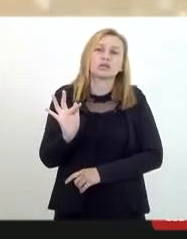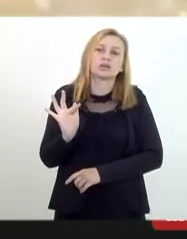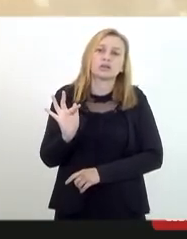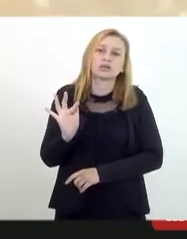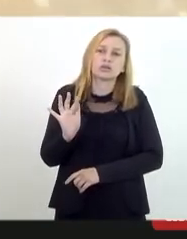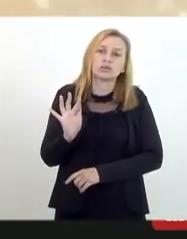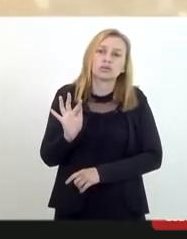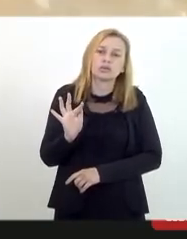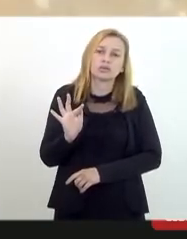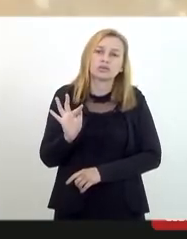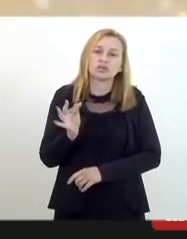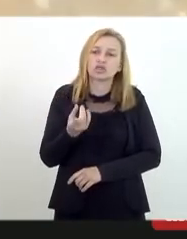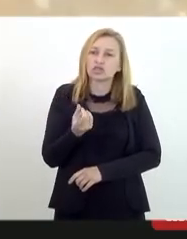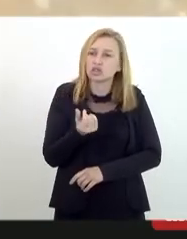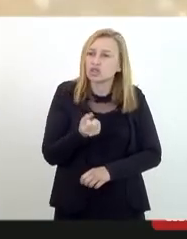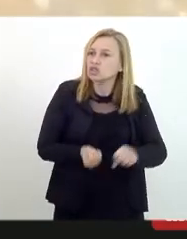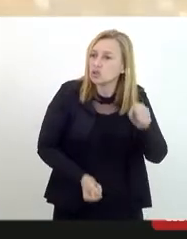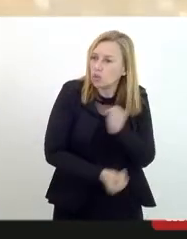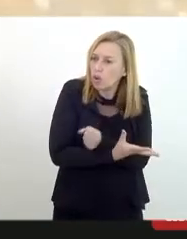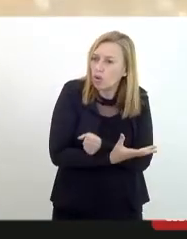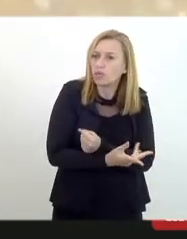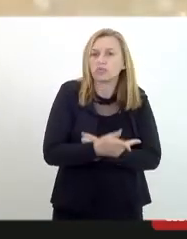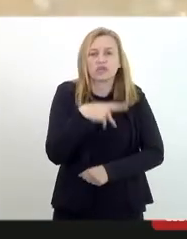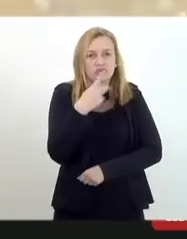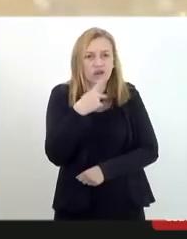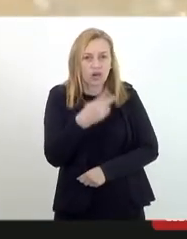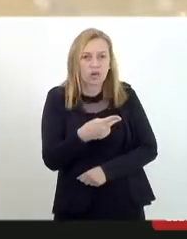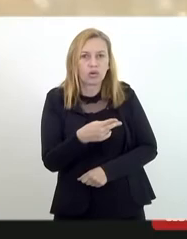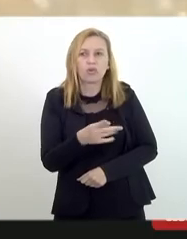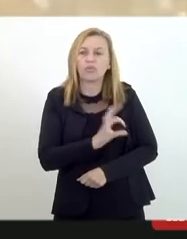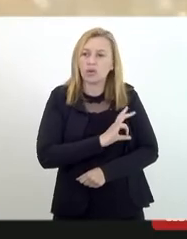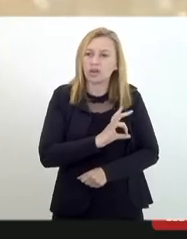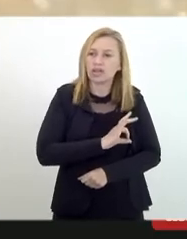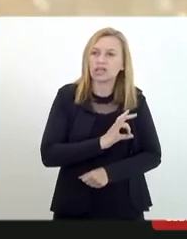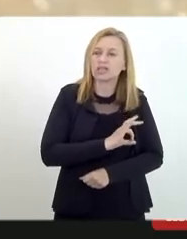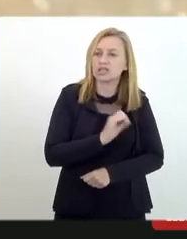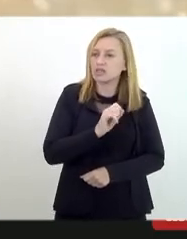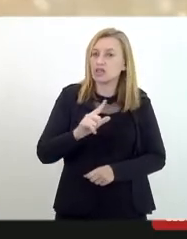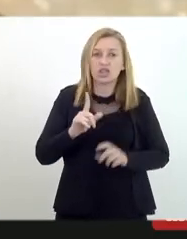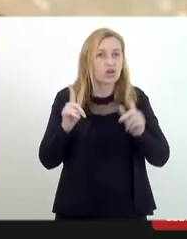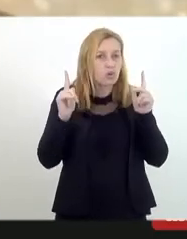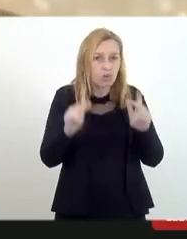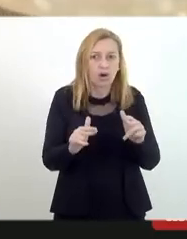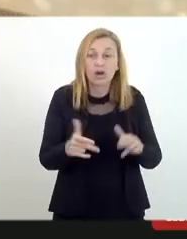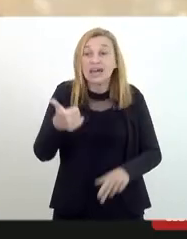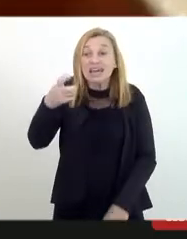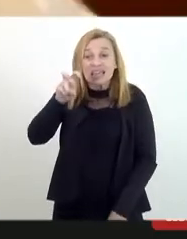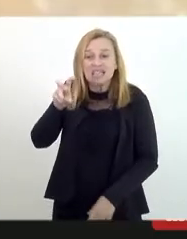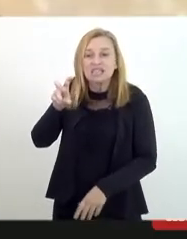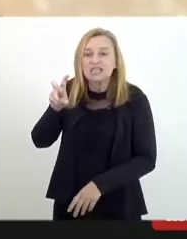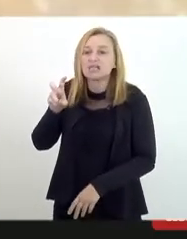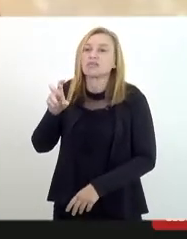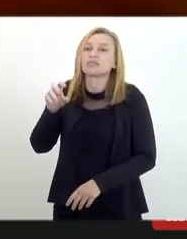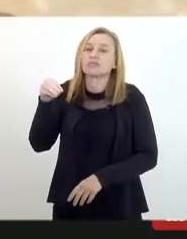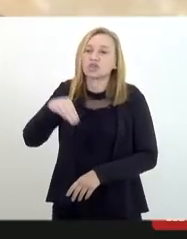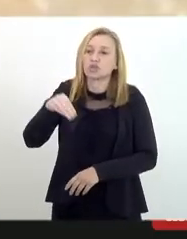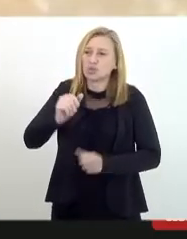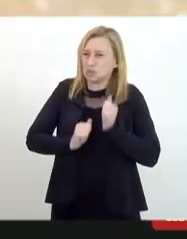causando de corrupta, a Polícia Civil, idem, enfim, são 15 minutos de ódio,